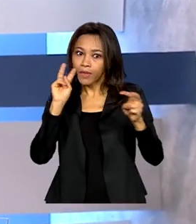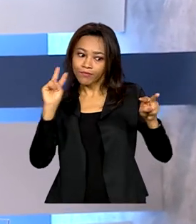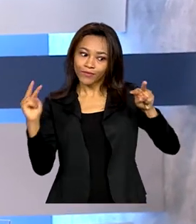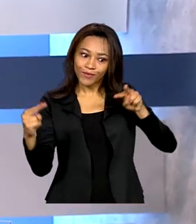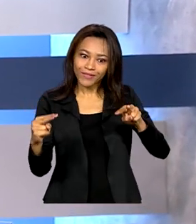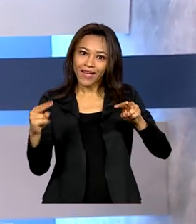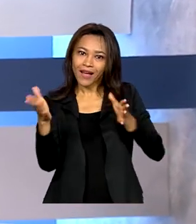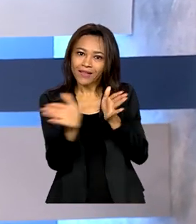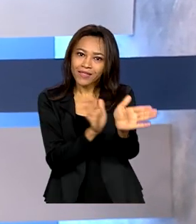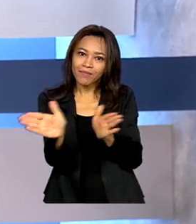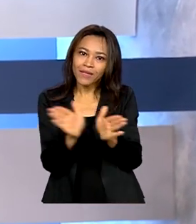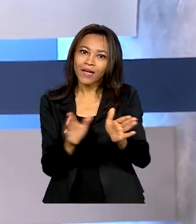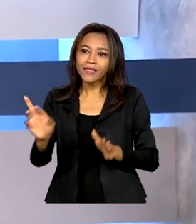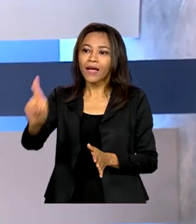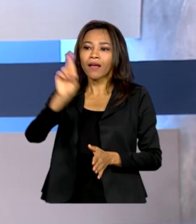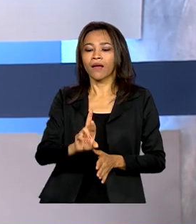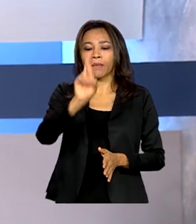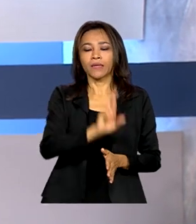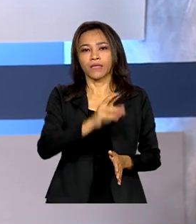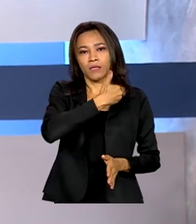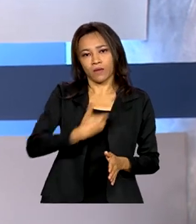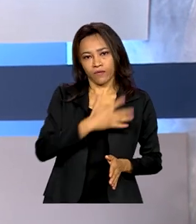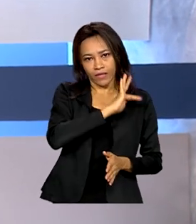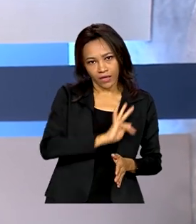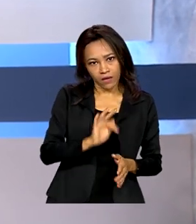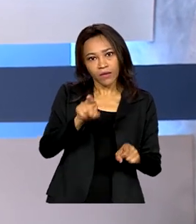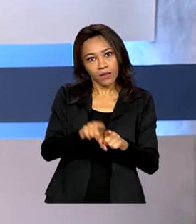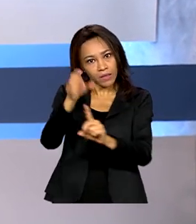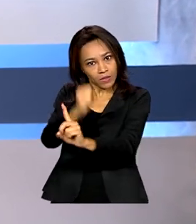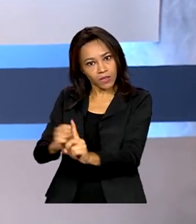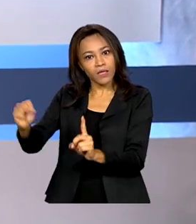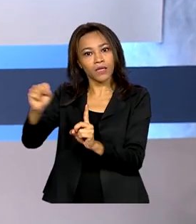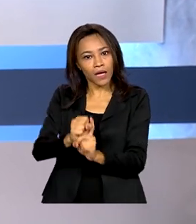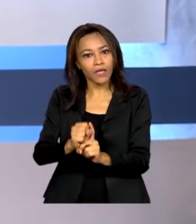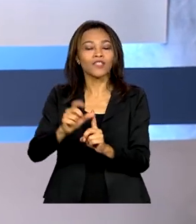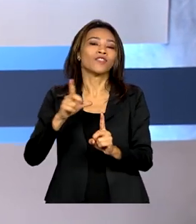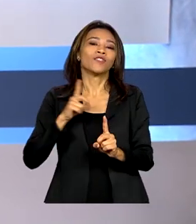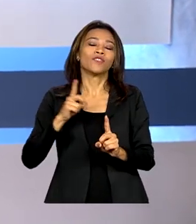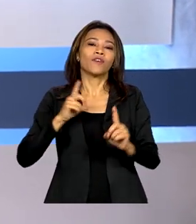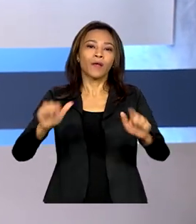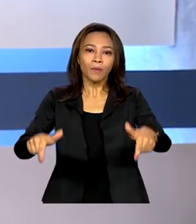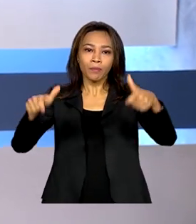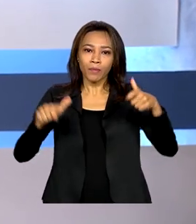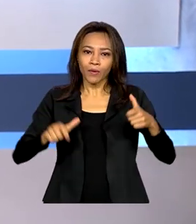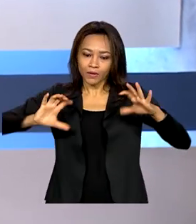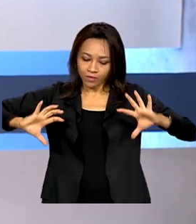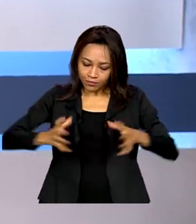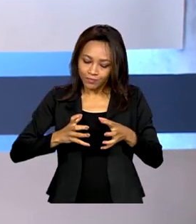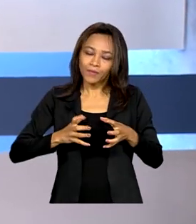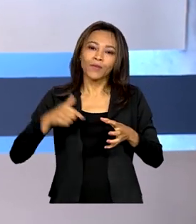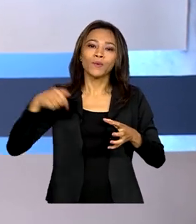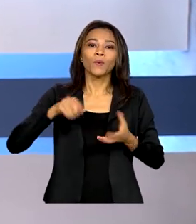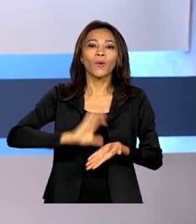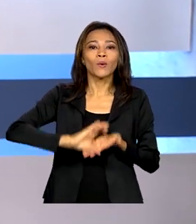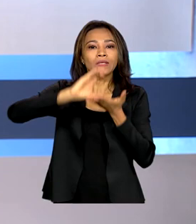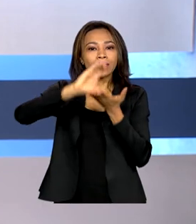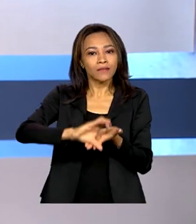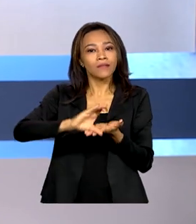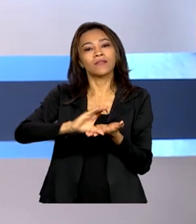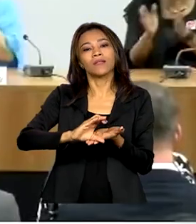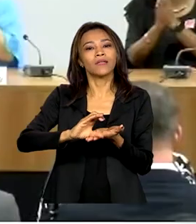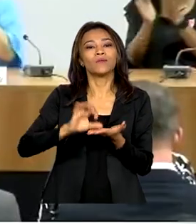representantes do governo federal e da sociedade civil tomaram posse no Conselho Nacional dos Direitos da Pessoa com